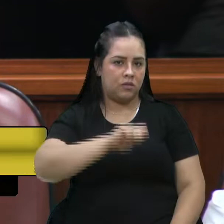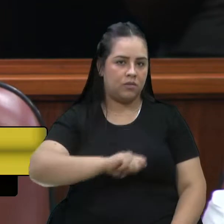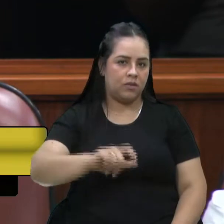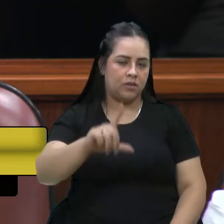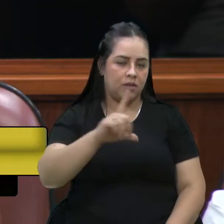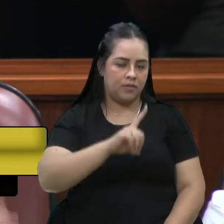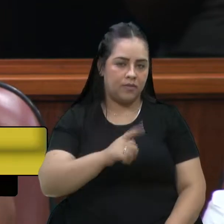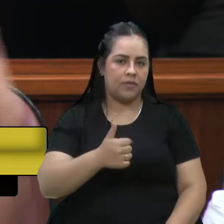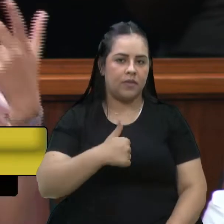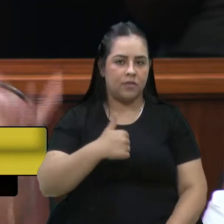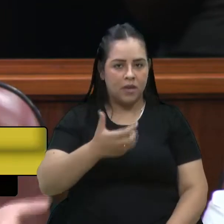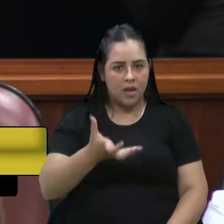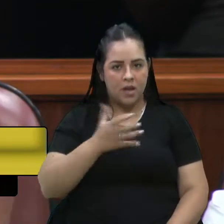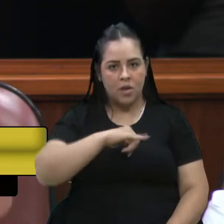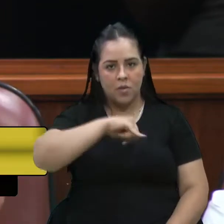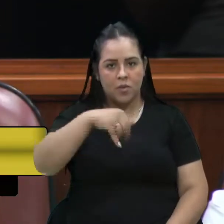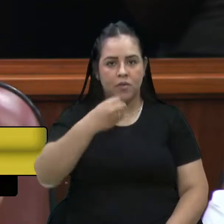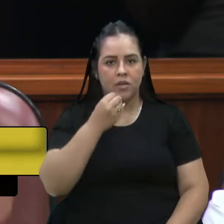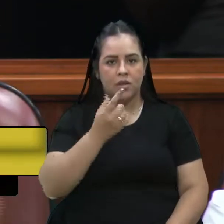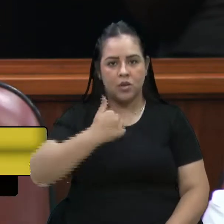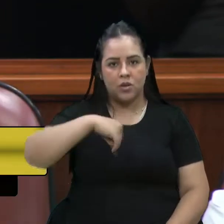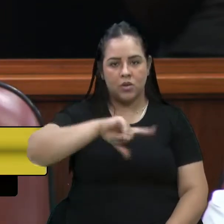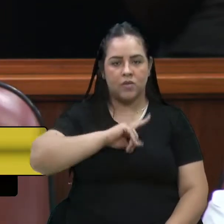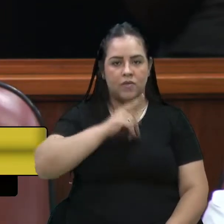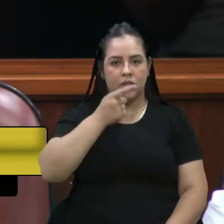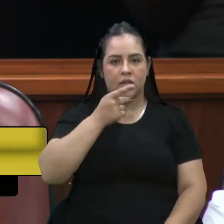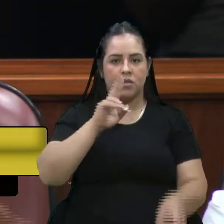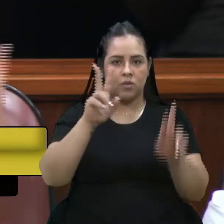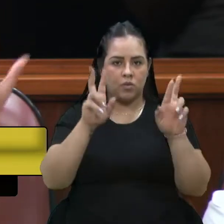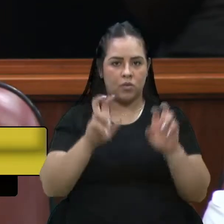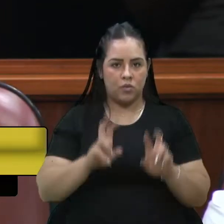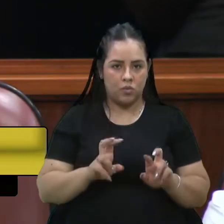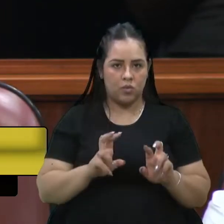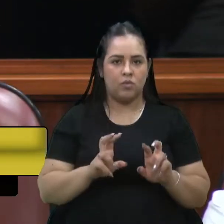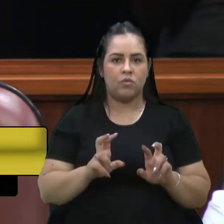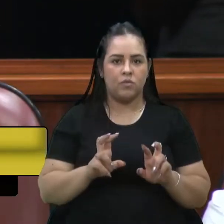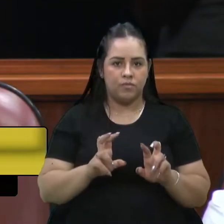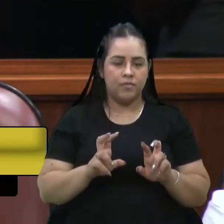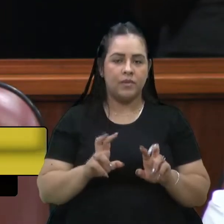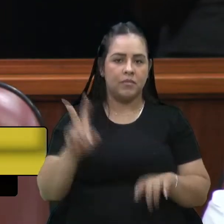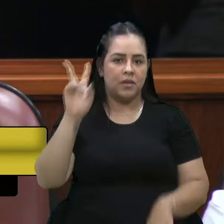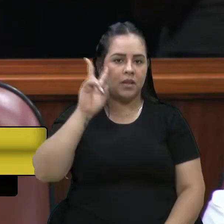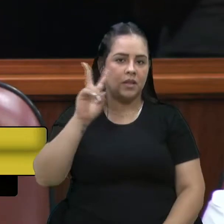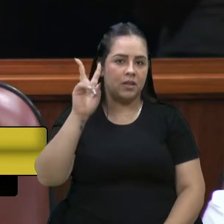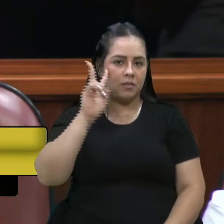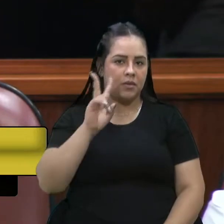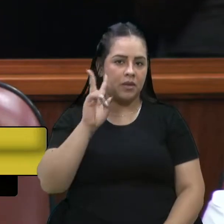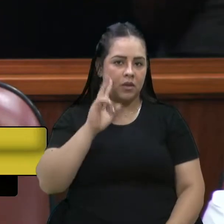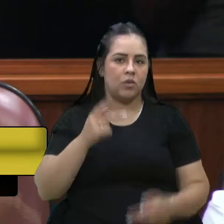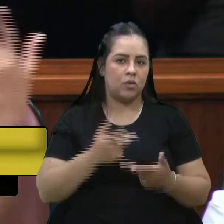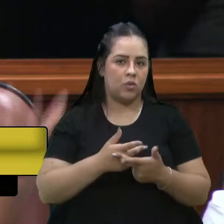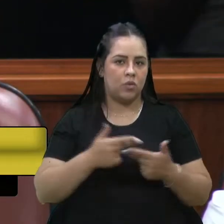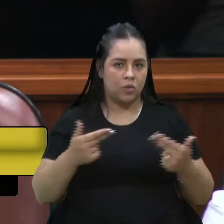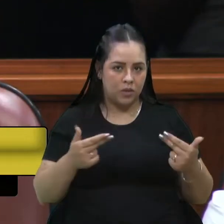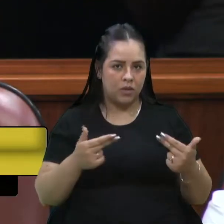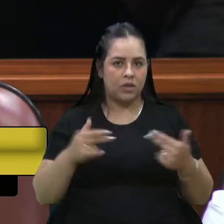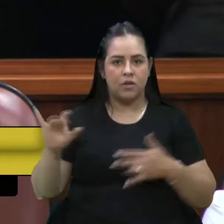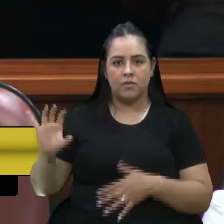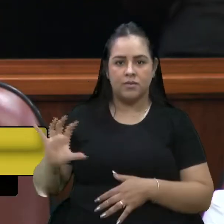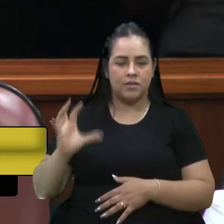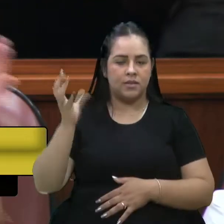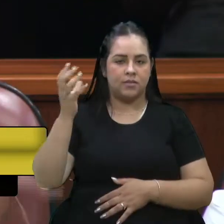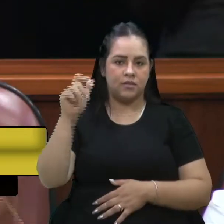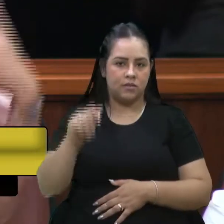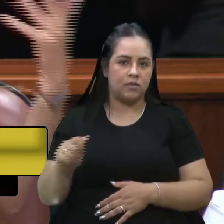Então, eu gostaria de aproveitar que estamos tratando desse tema para relembrar coisas que aconteciam nas nossas